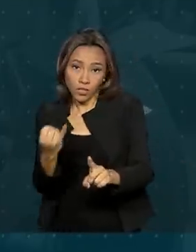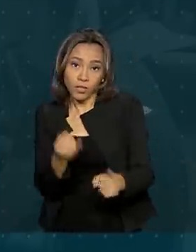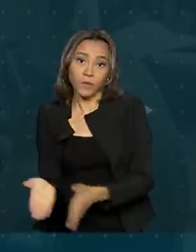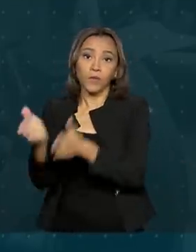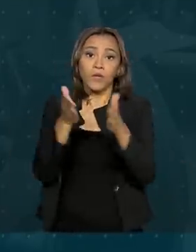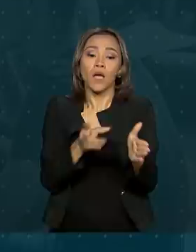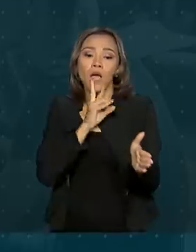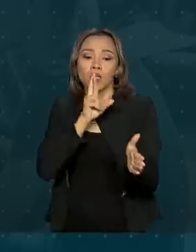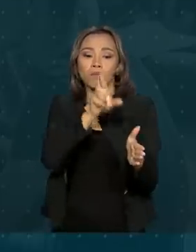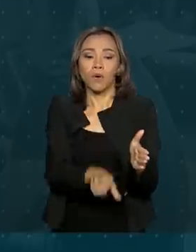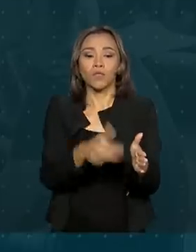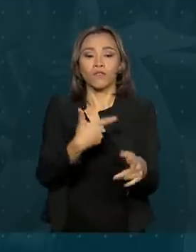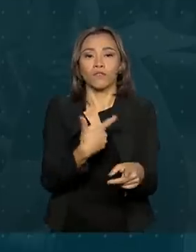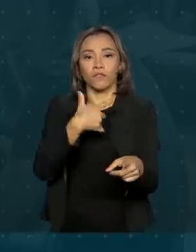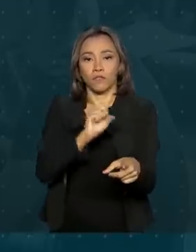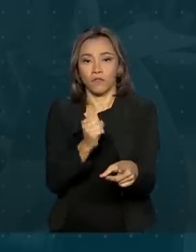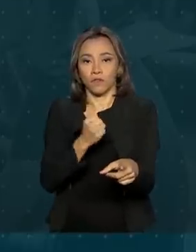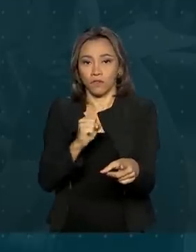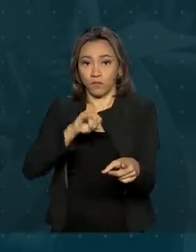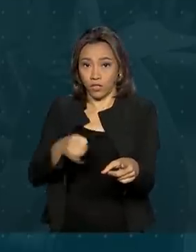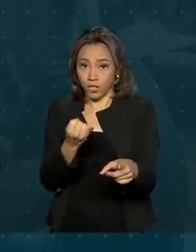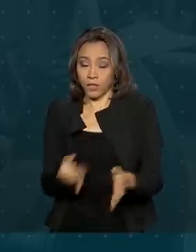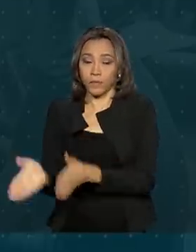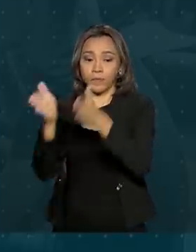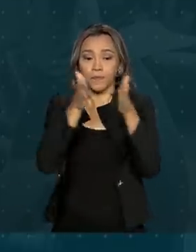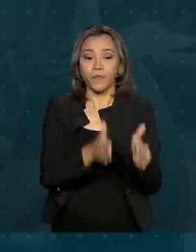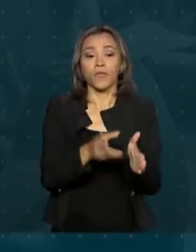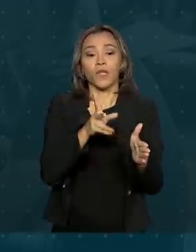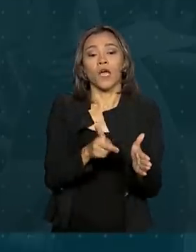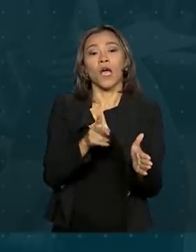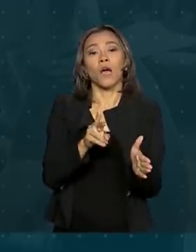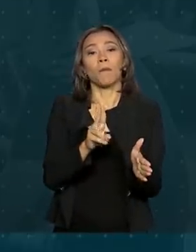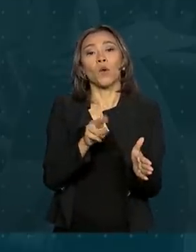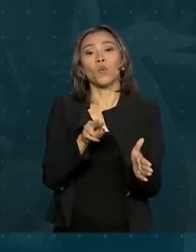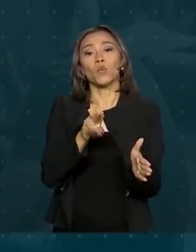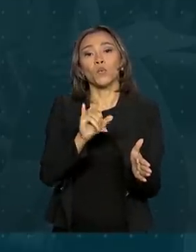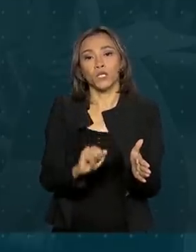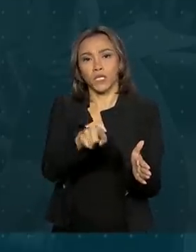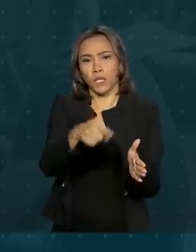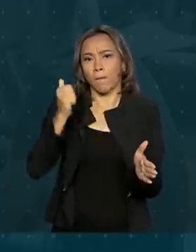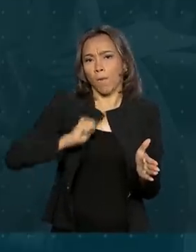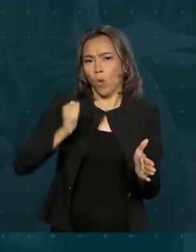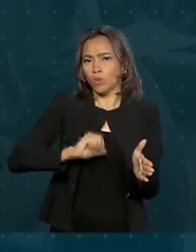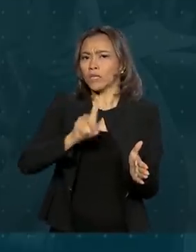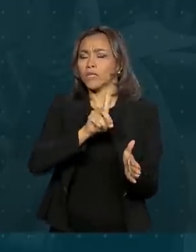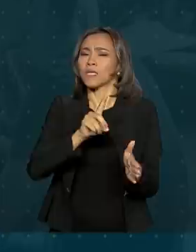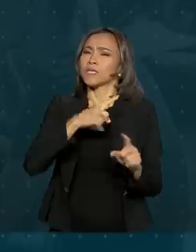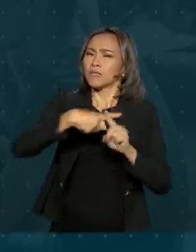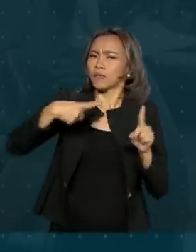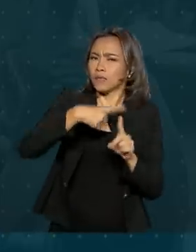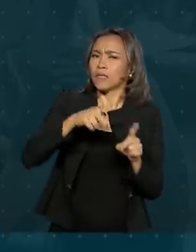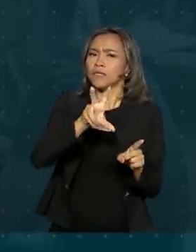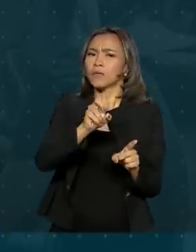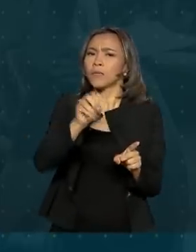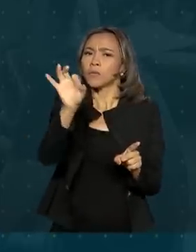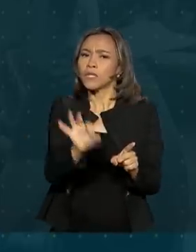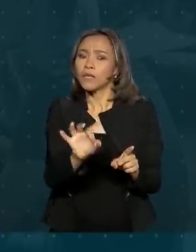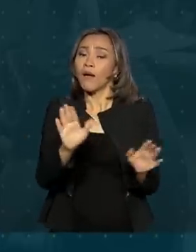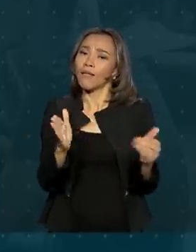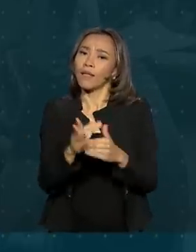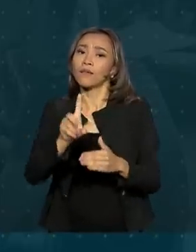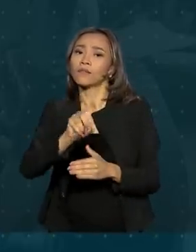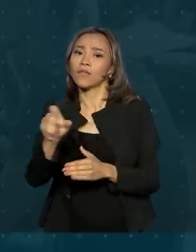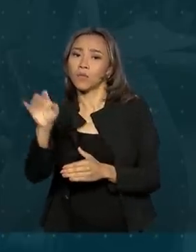resultados 28 de janeiro. No Prouni, estudante concorre a bolsas integrais e parciais em faculdades